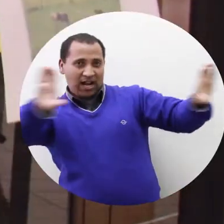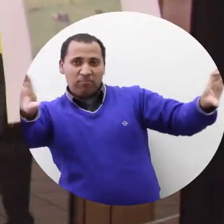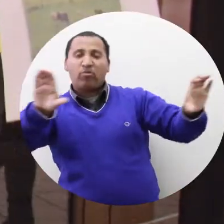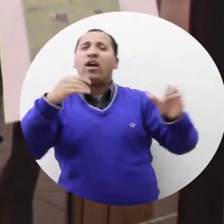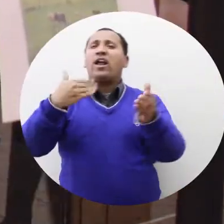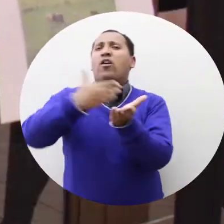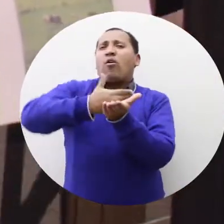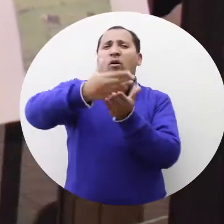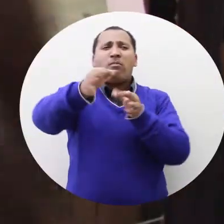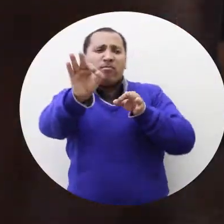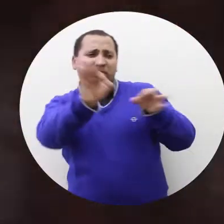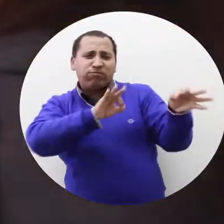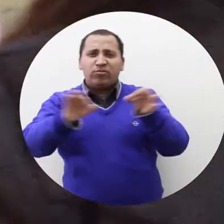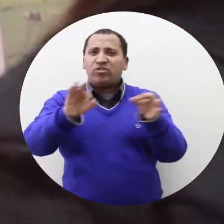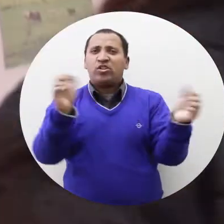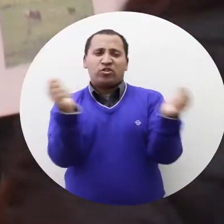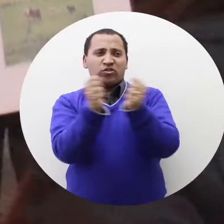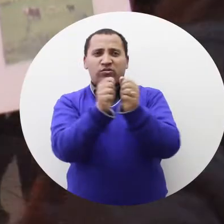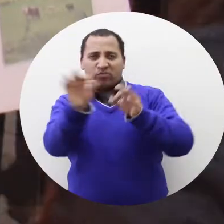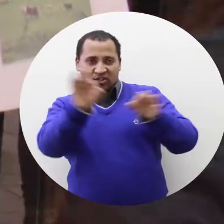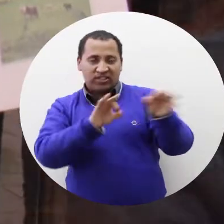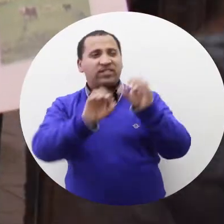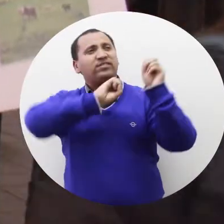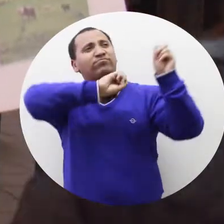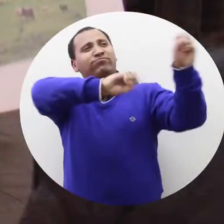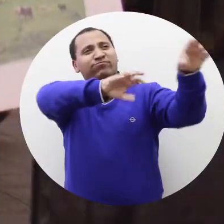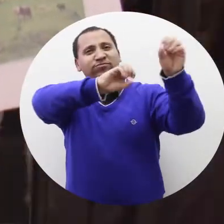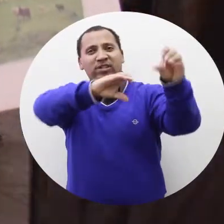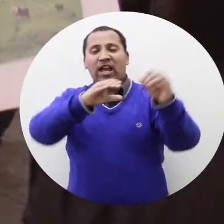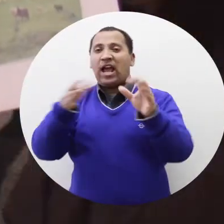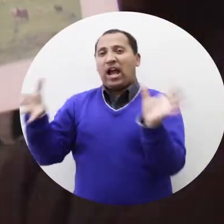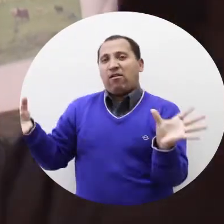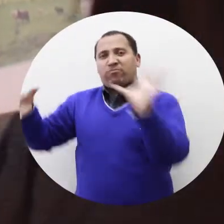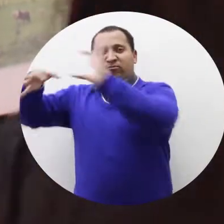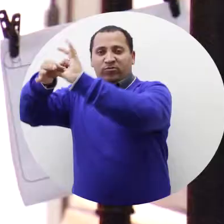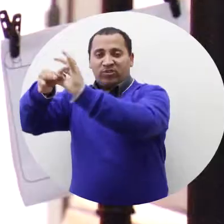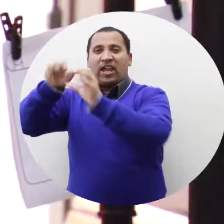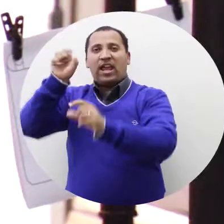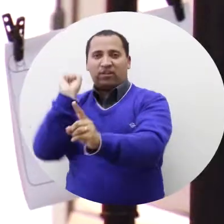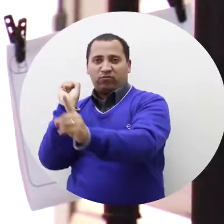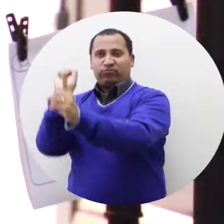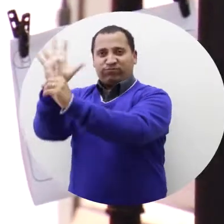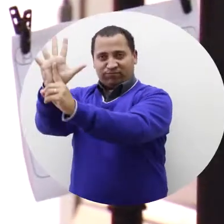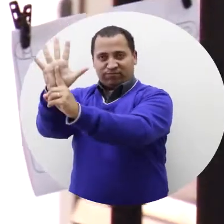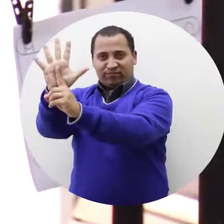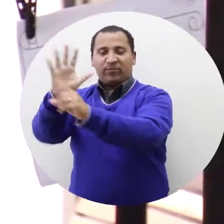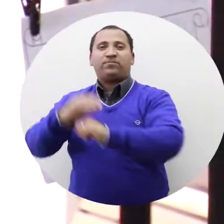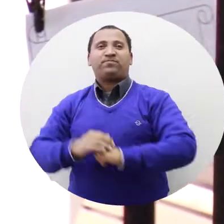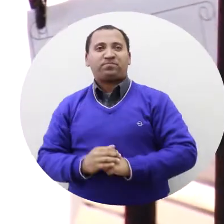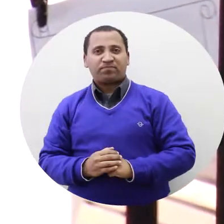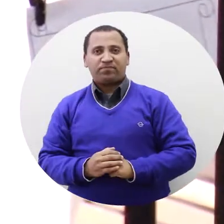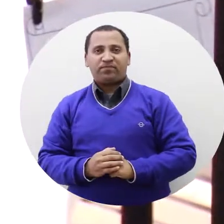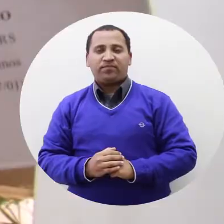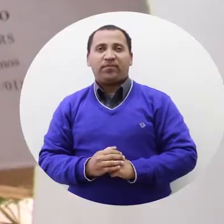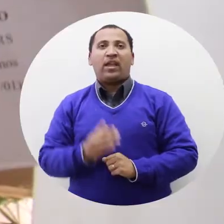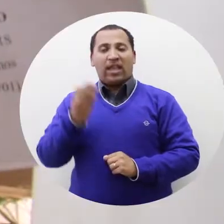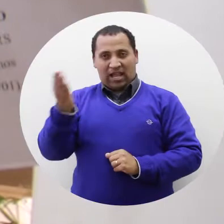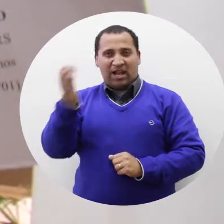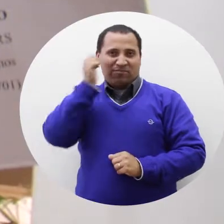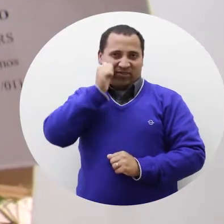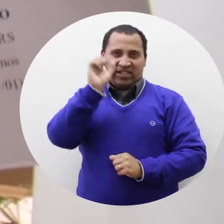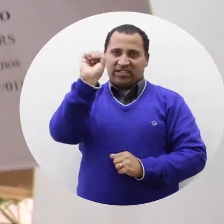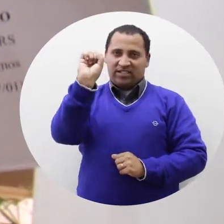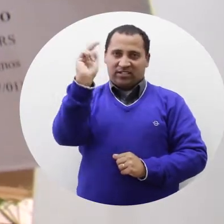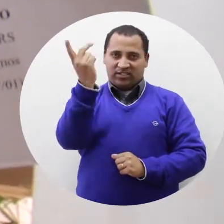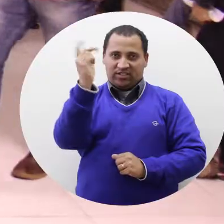de visitas a campo. A iniciativa integra um projeto de ensino que conta com a parceria da Universidade Federal de